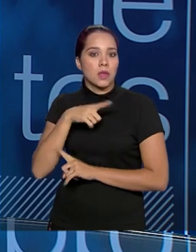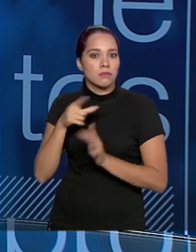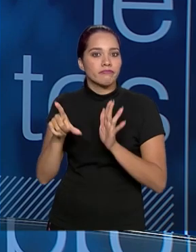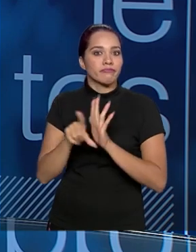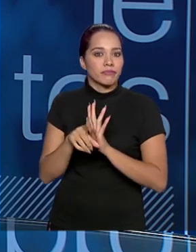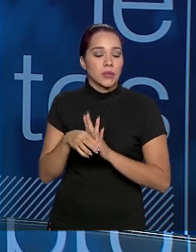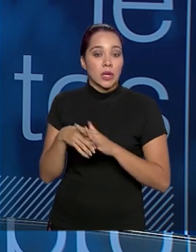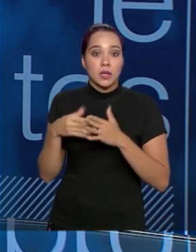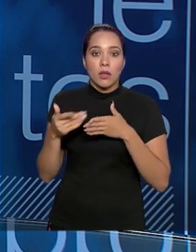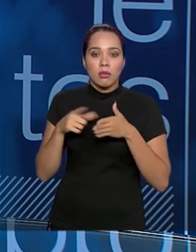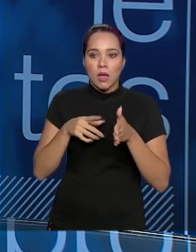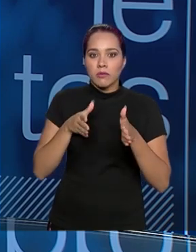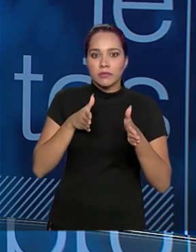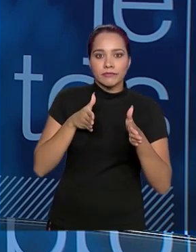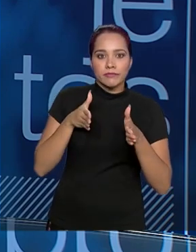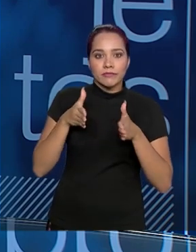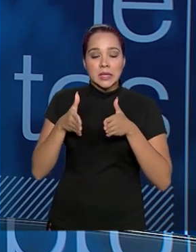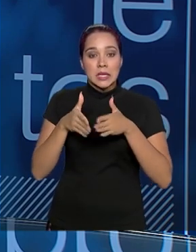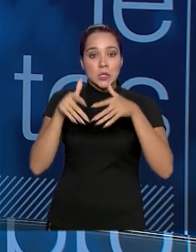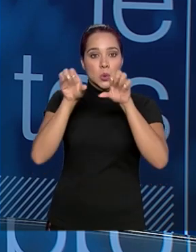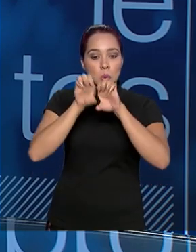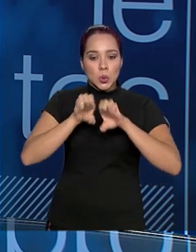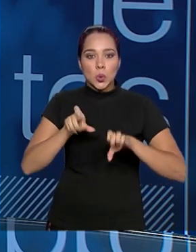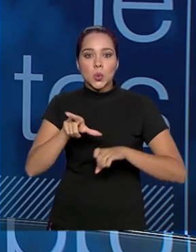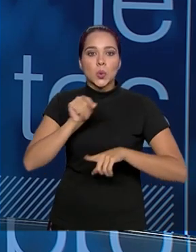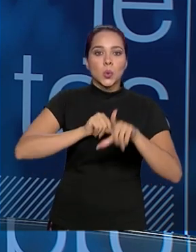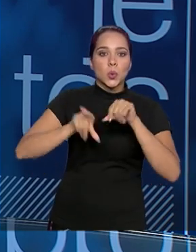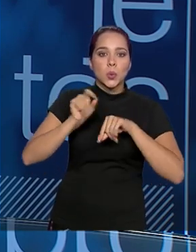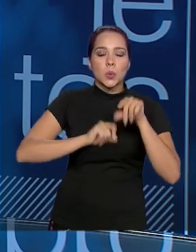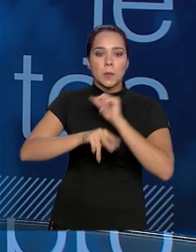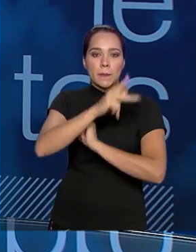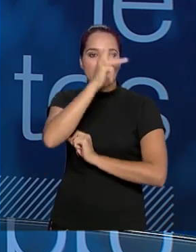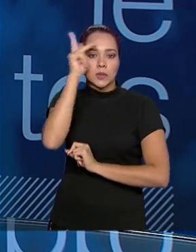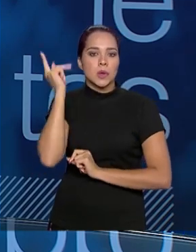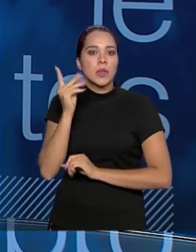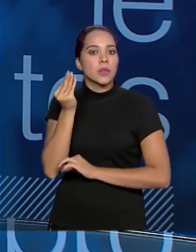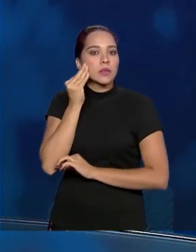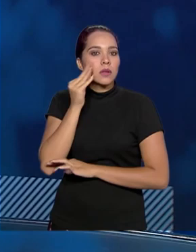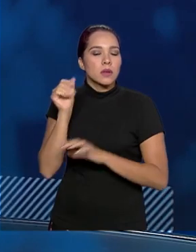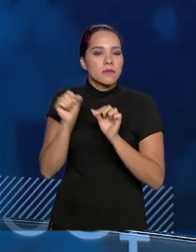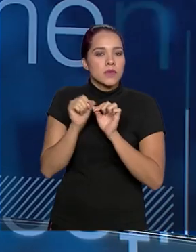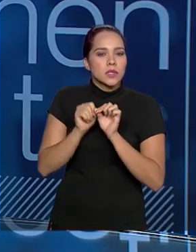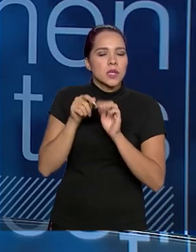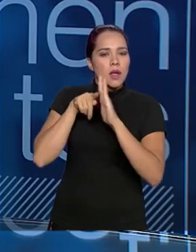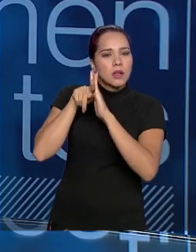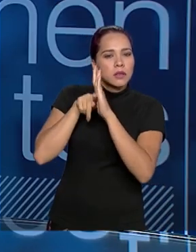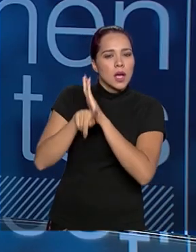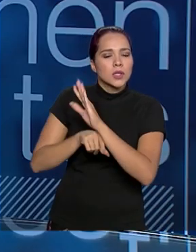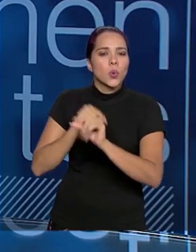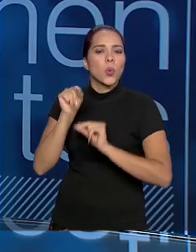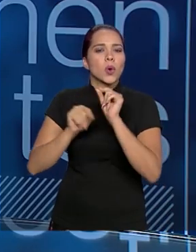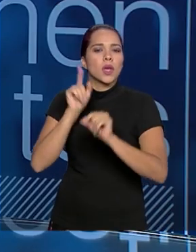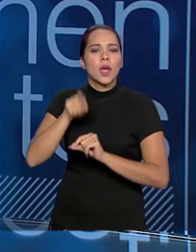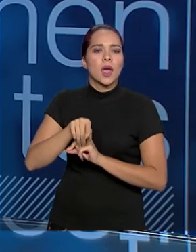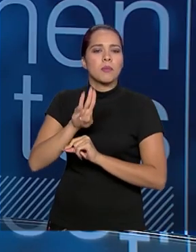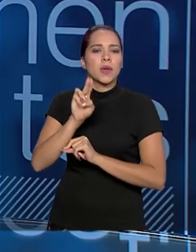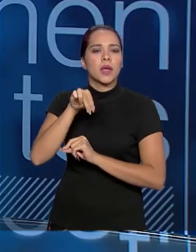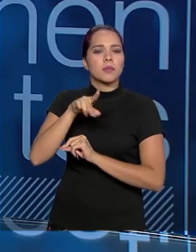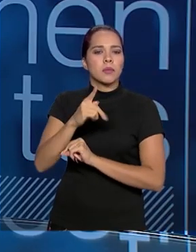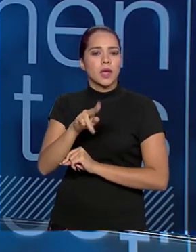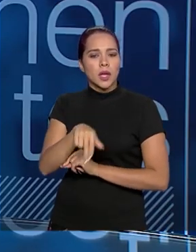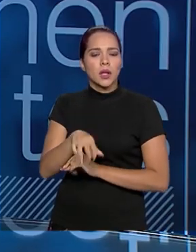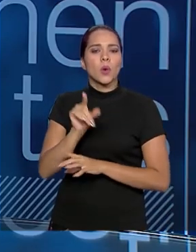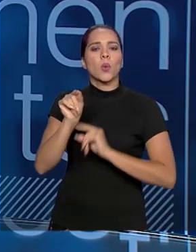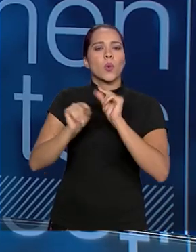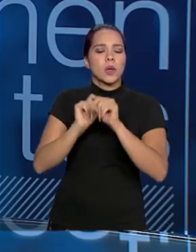estava, naquele momento, ainda se reestruturando, nomeando as pessoas, tentando fazer um diagnóstico do que era o DNPM, o que a gente podia